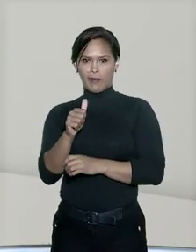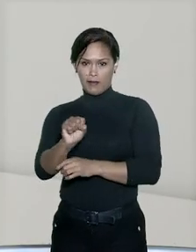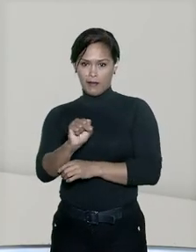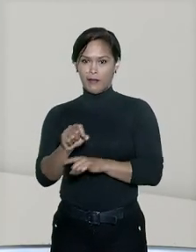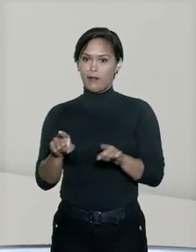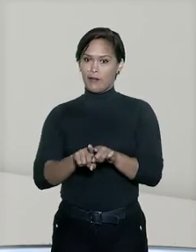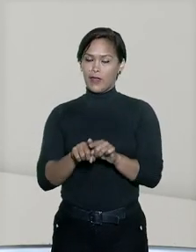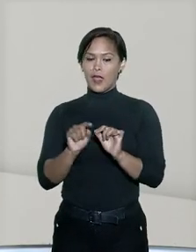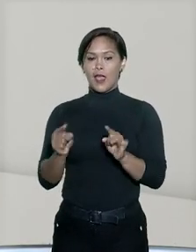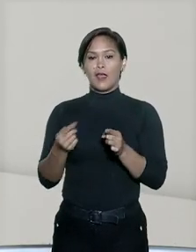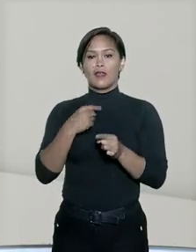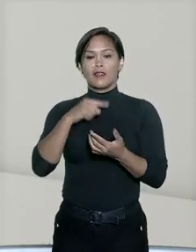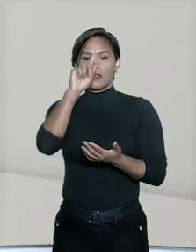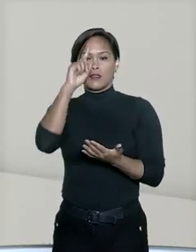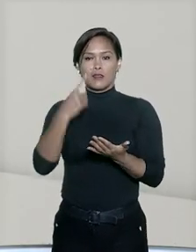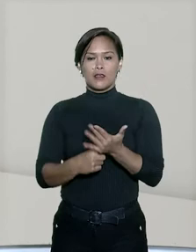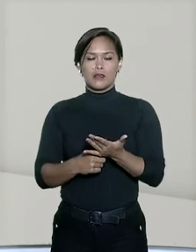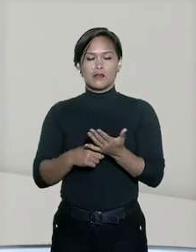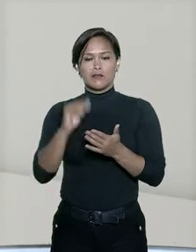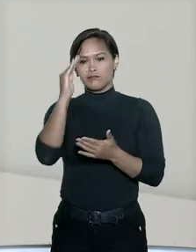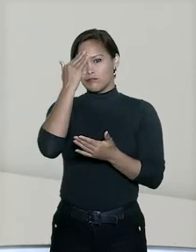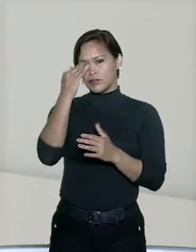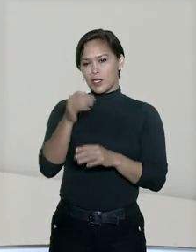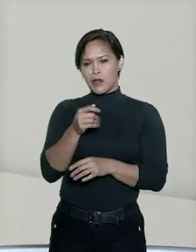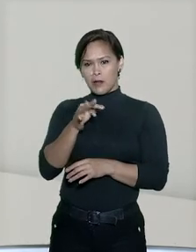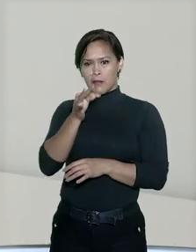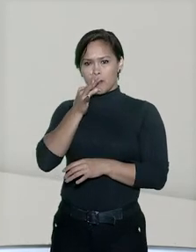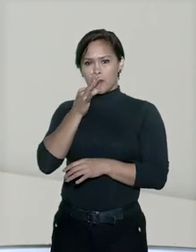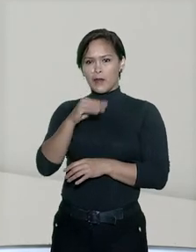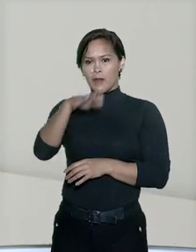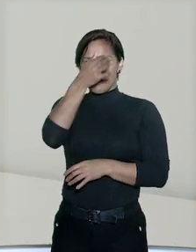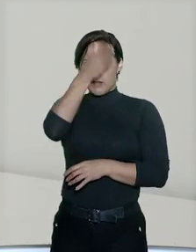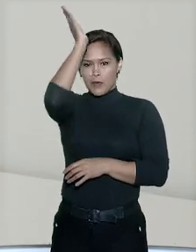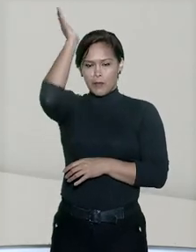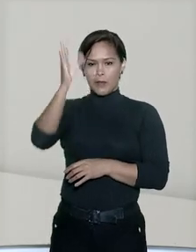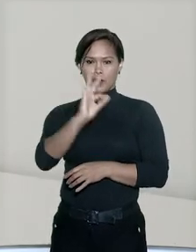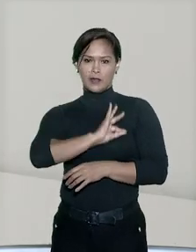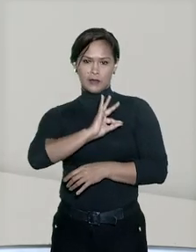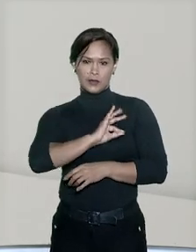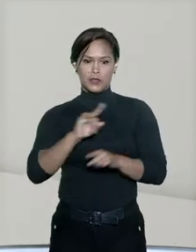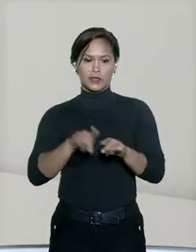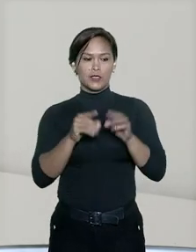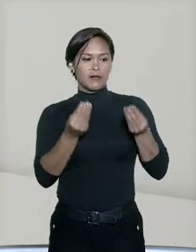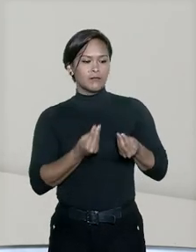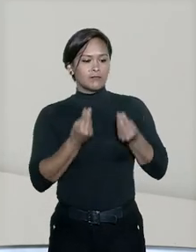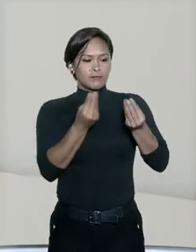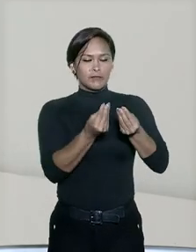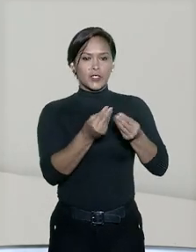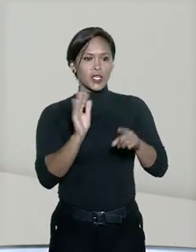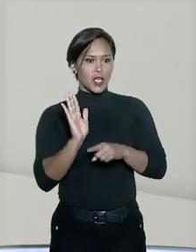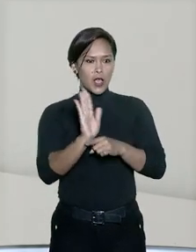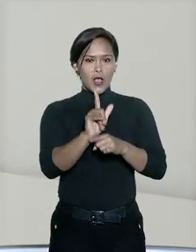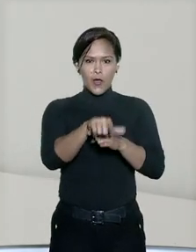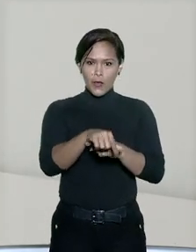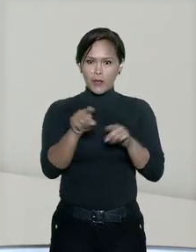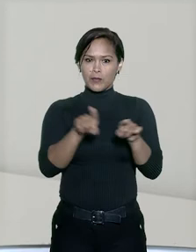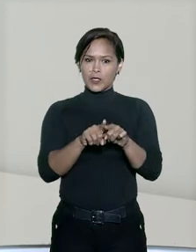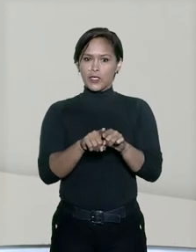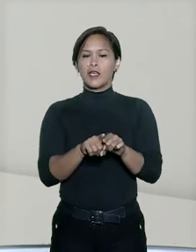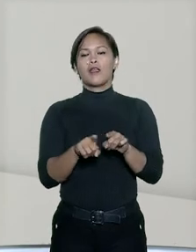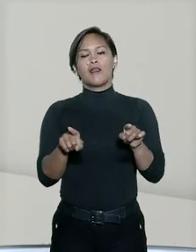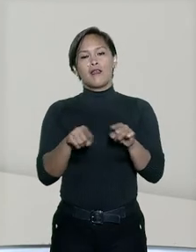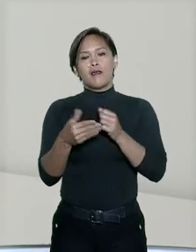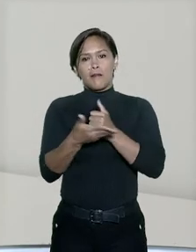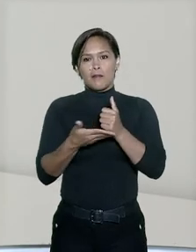Adolescente. A decisão considerou depoimentos do bombeiro e da policial militar que atenderam à ocorrência. Já os depoentes